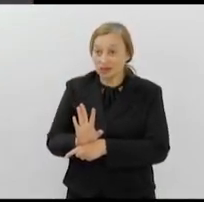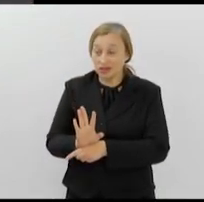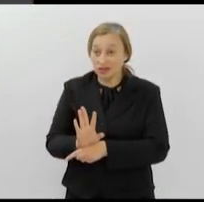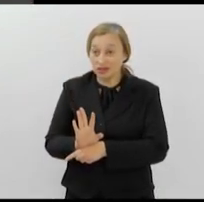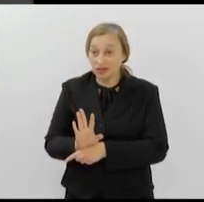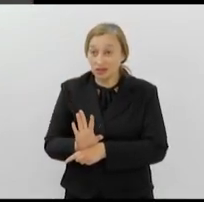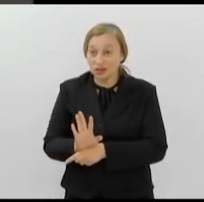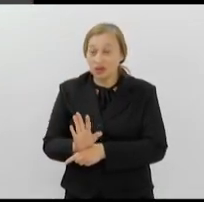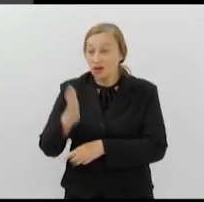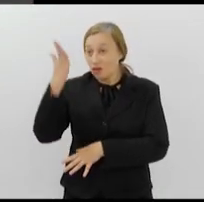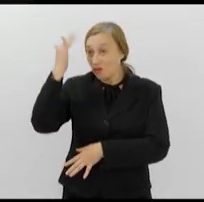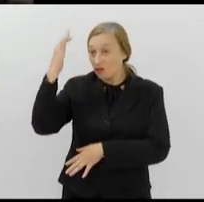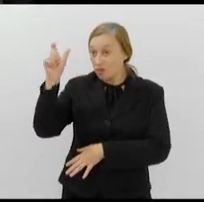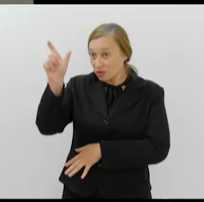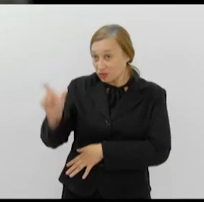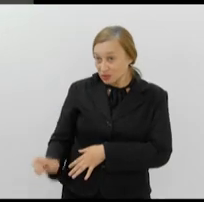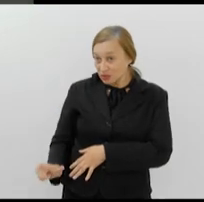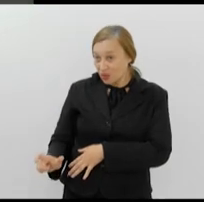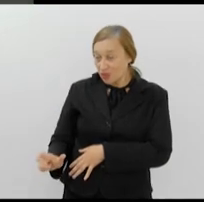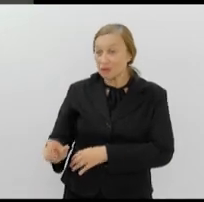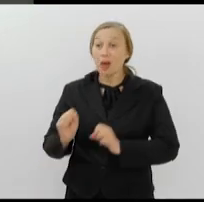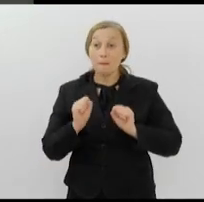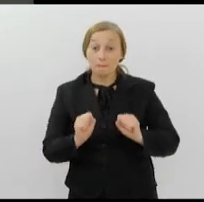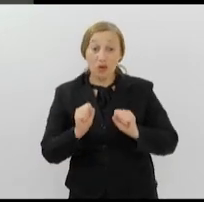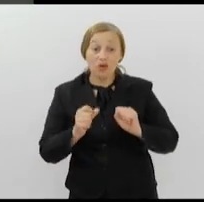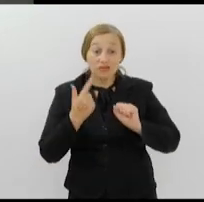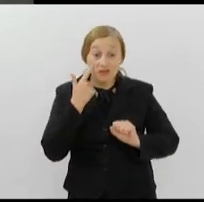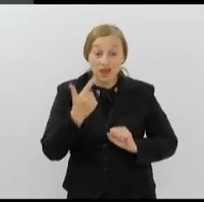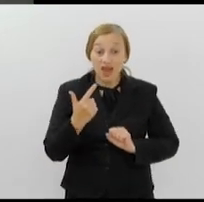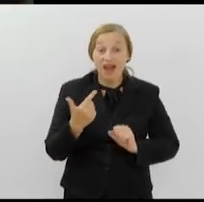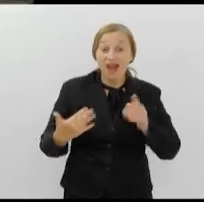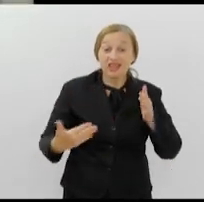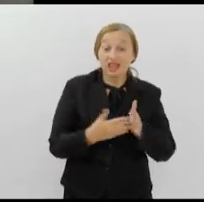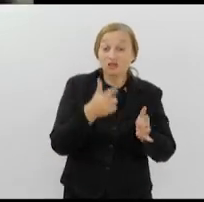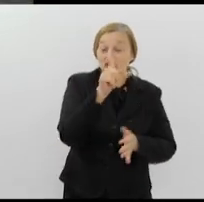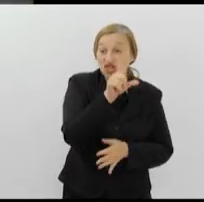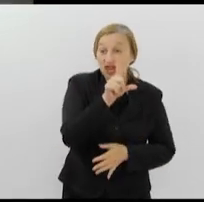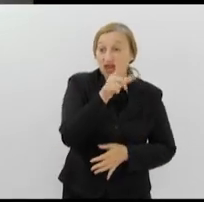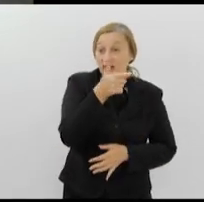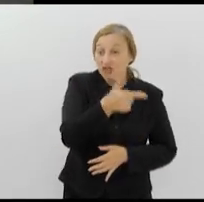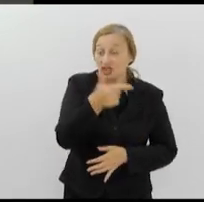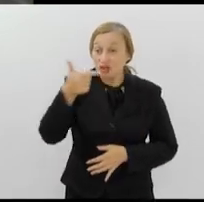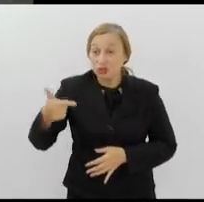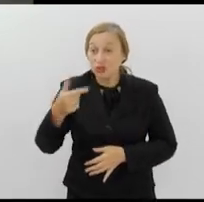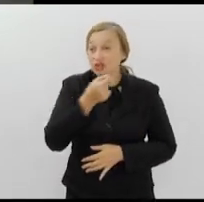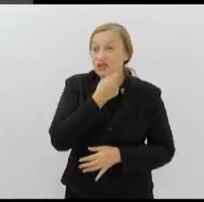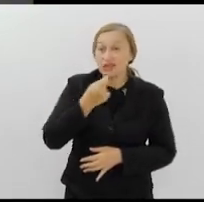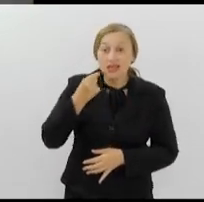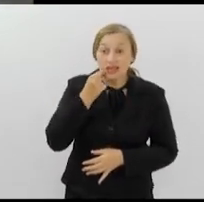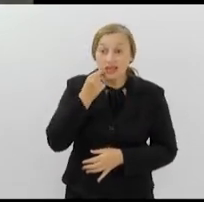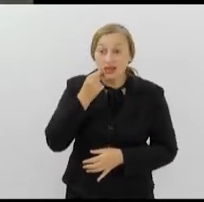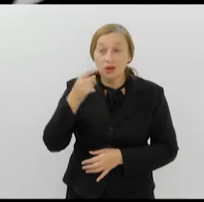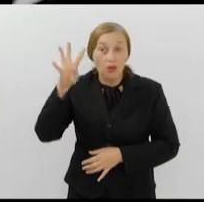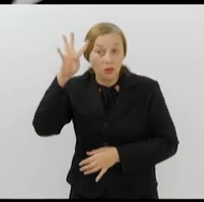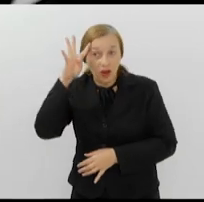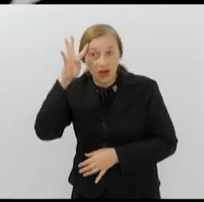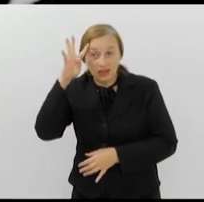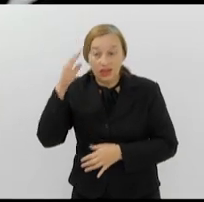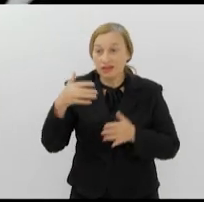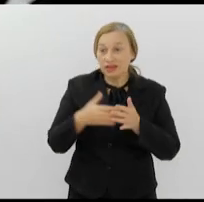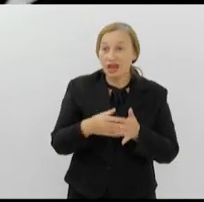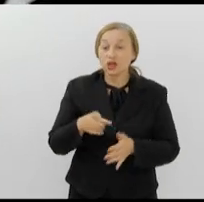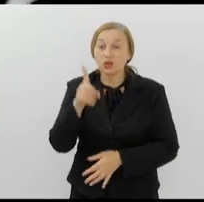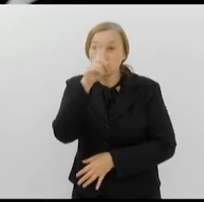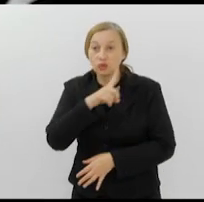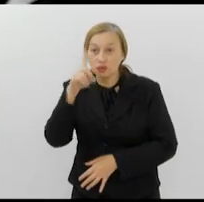atuação do cineasta. Você pode conferir a Mostra até o dia 22 de setembro, com exibições de quarta a domingo. Além dos